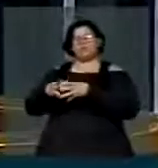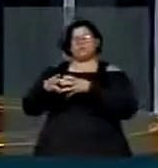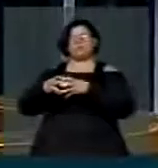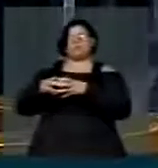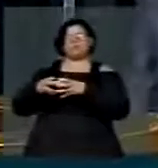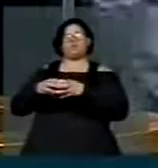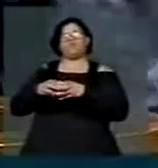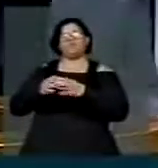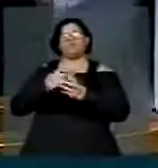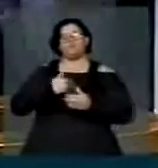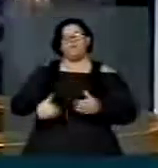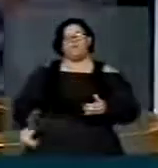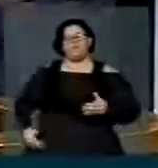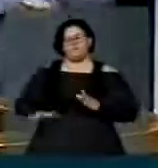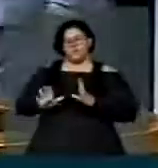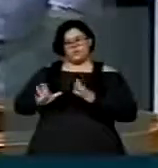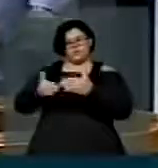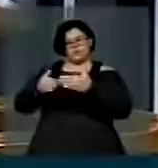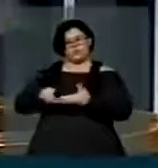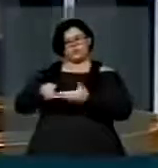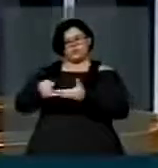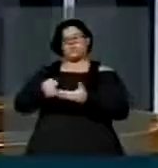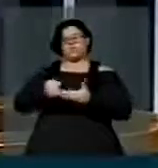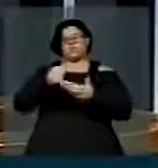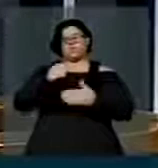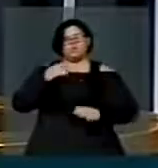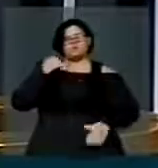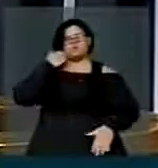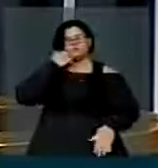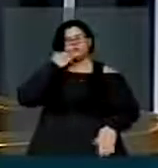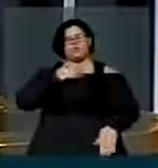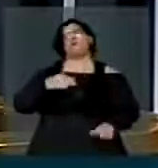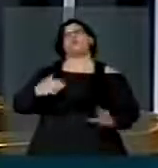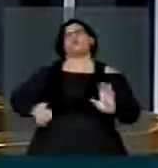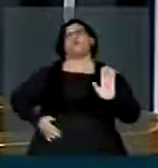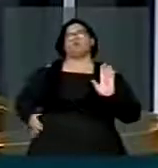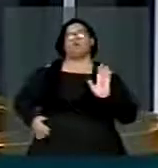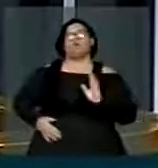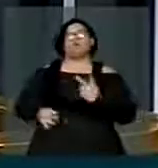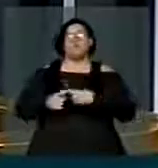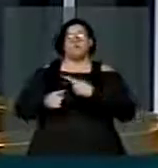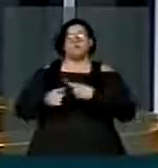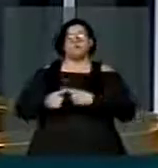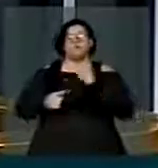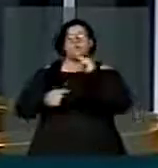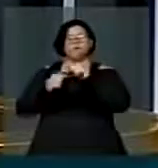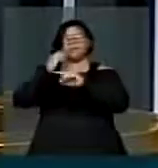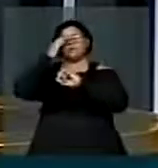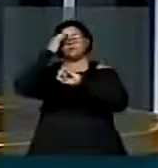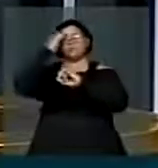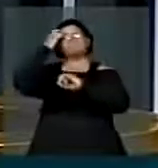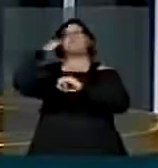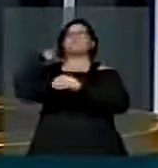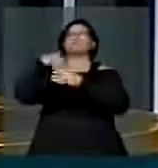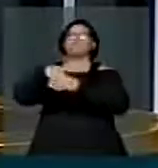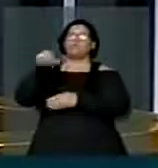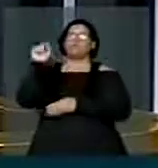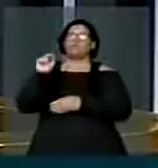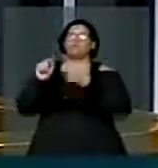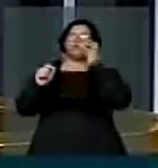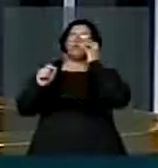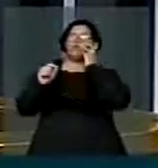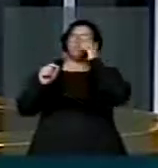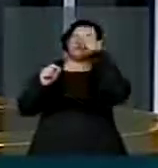malandra, dissimulada. Traveste-se como quem elege vítima. Foi o que